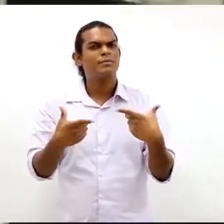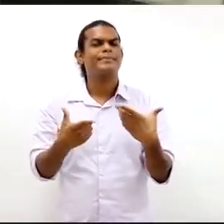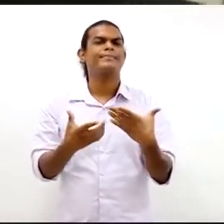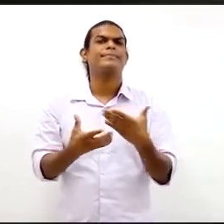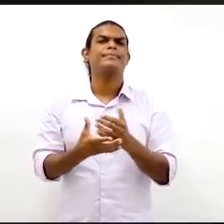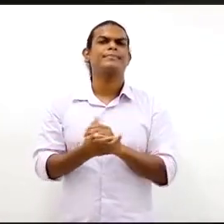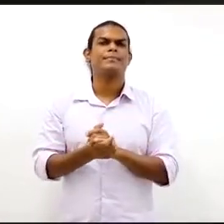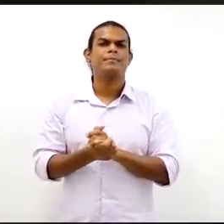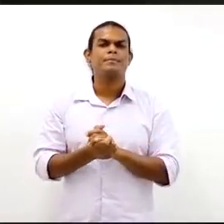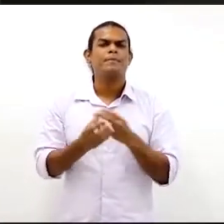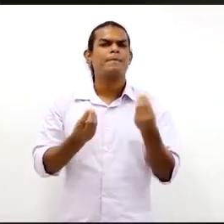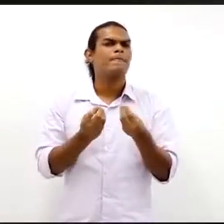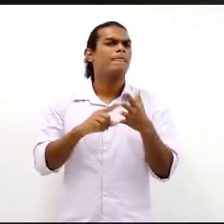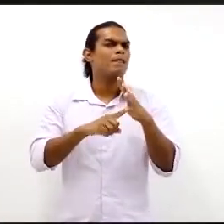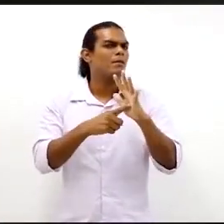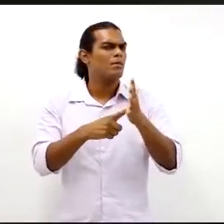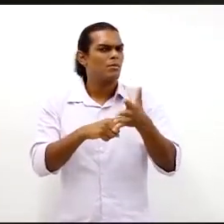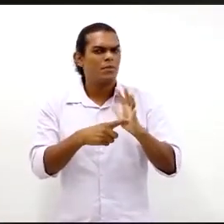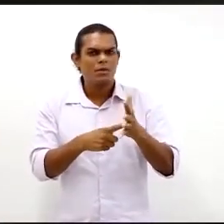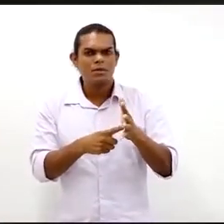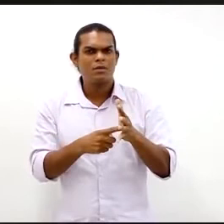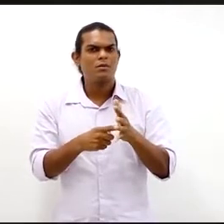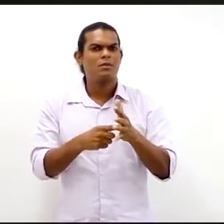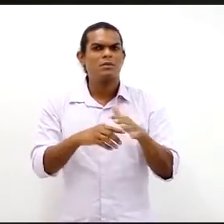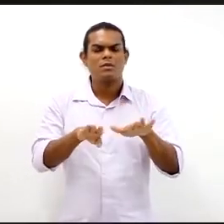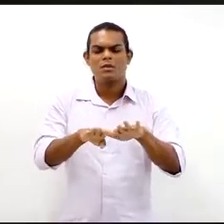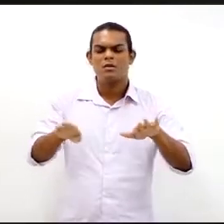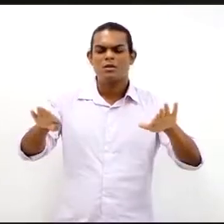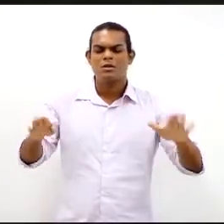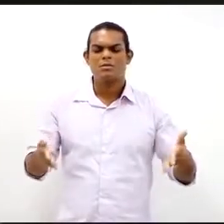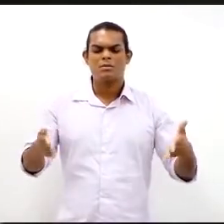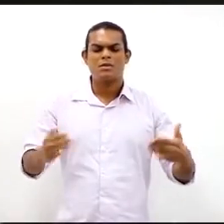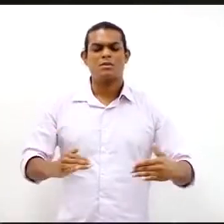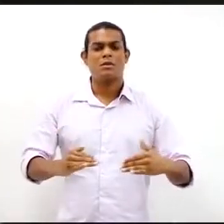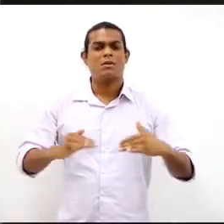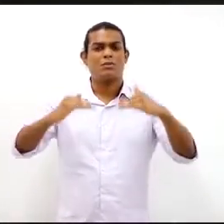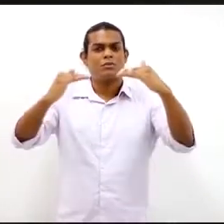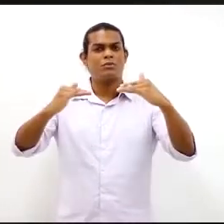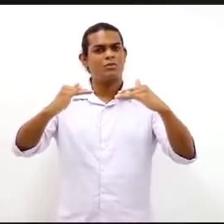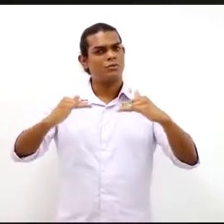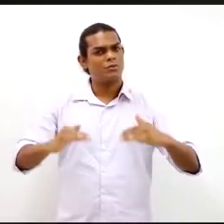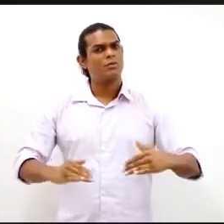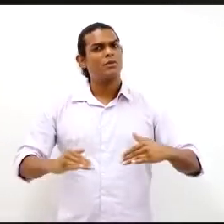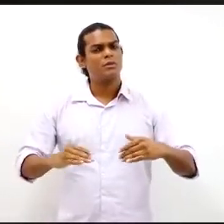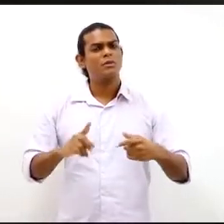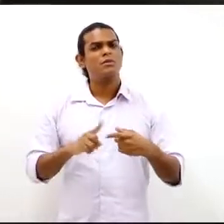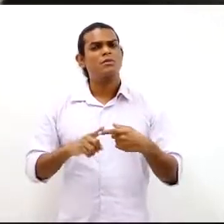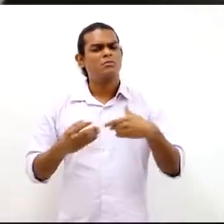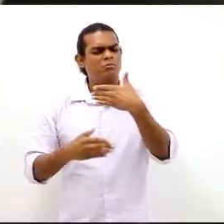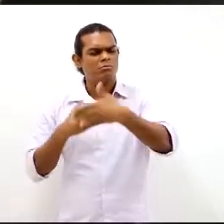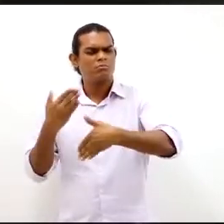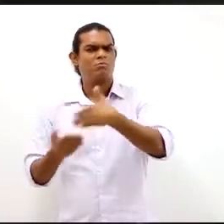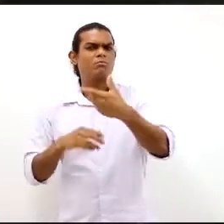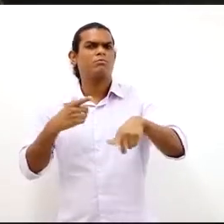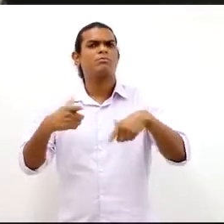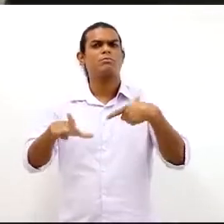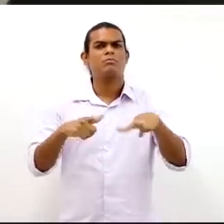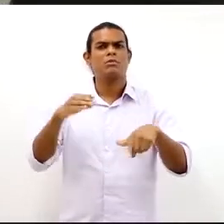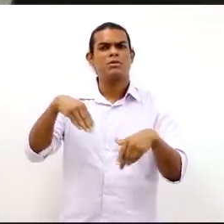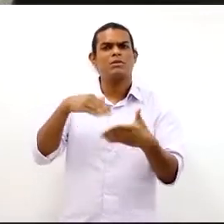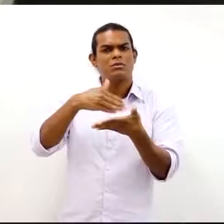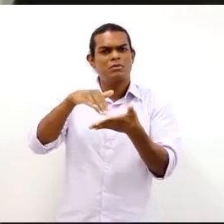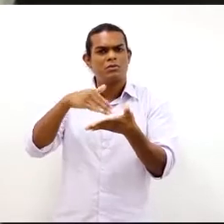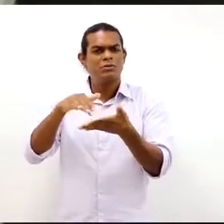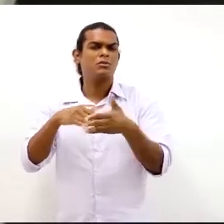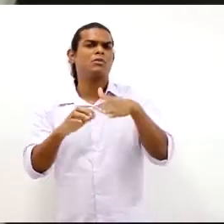à questão dos maquinários, do mobiliário e, inclusive, do processo de trabalho. Nós estamos aqui dentro do ambiente, no escritório de uma